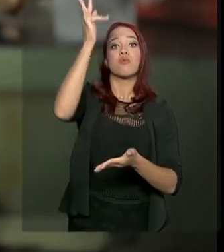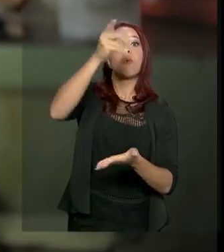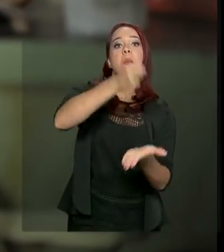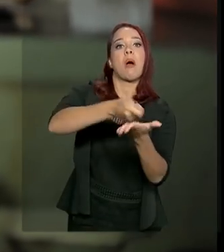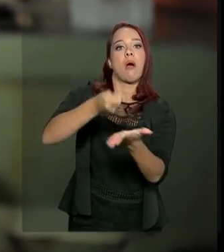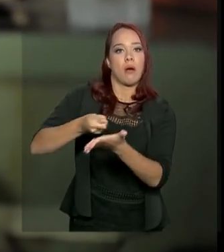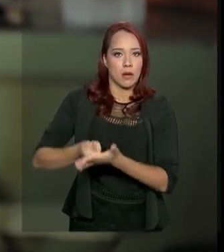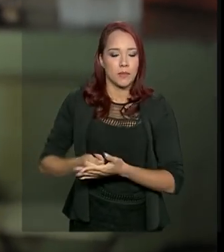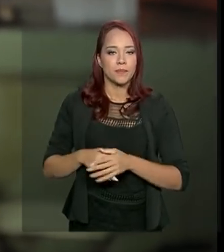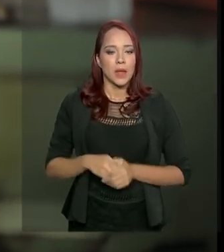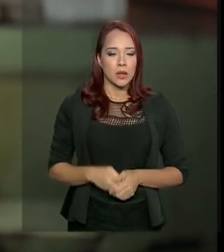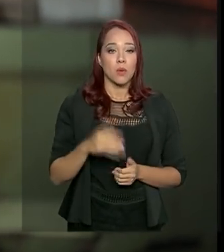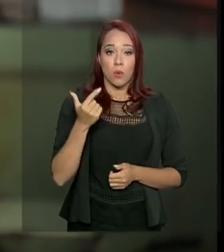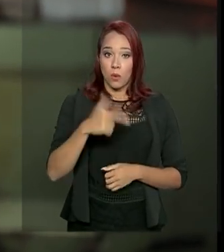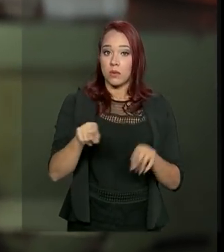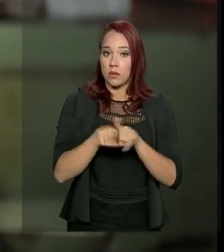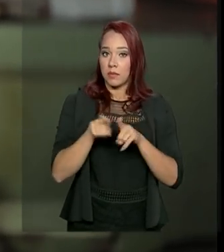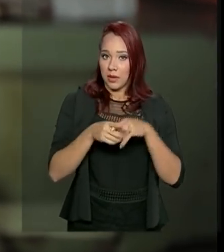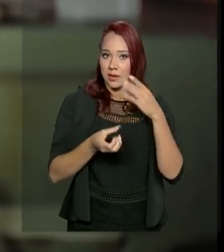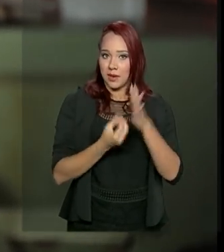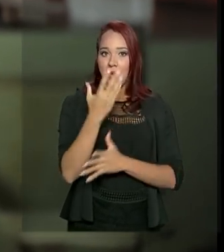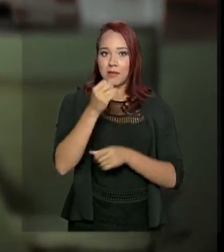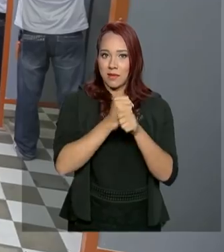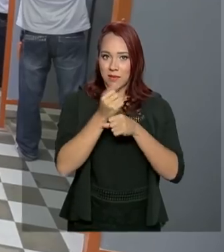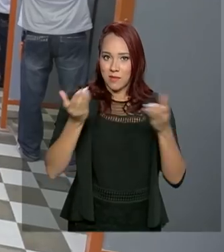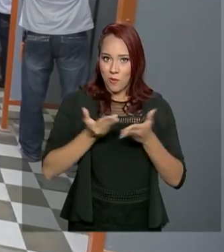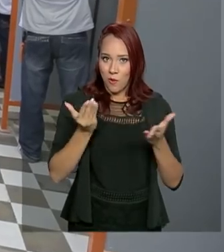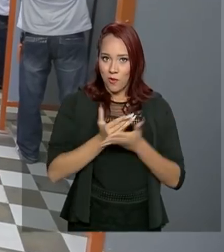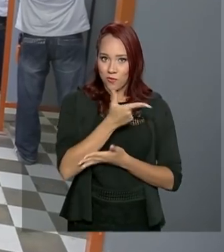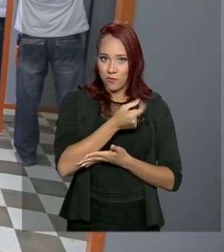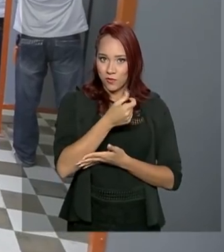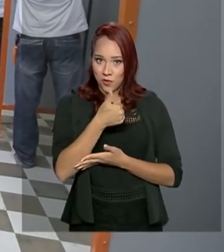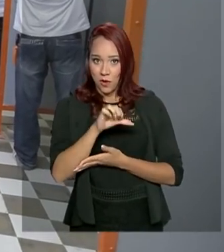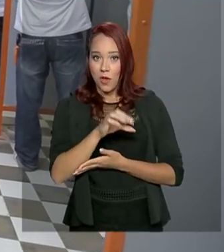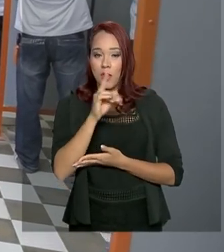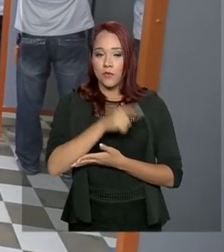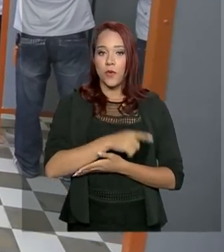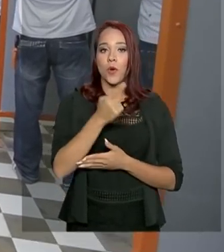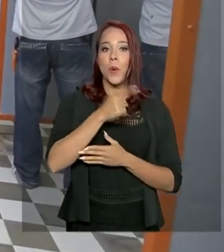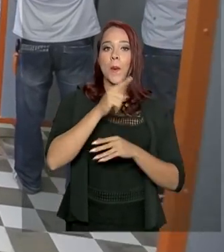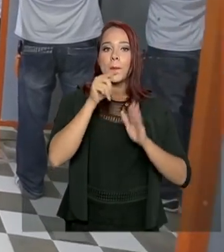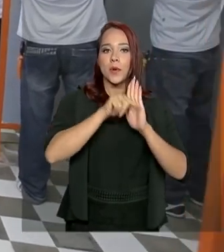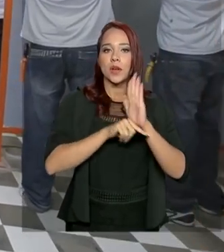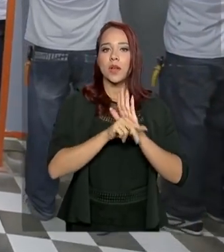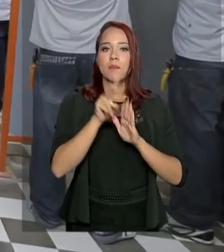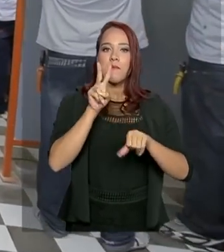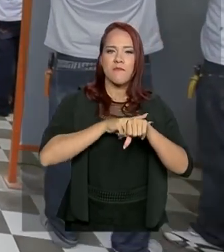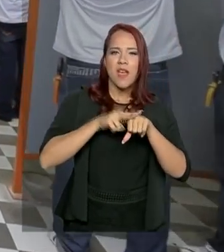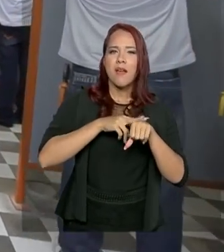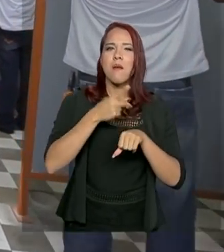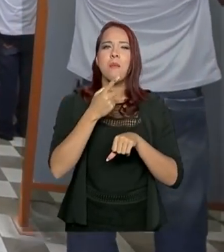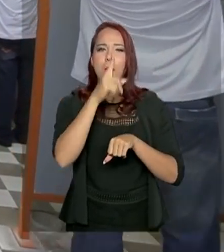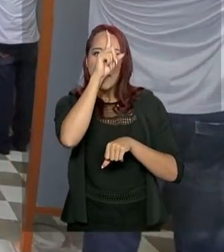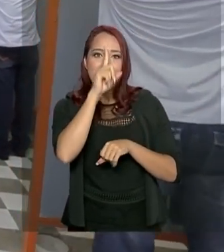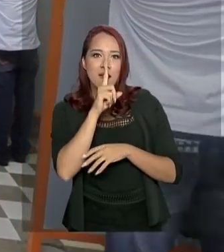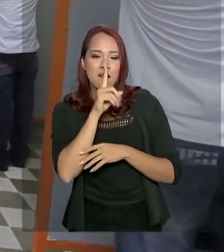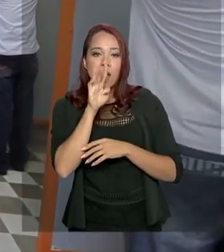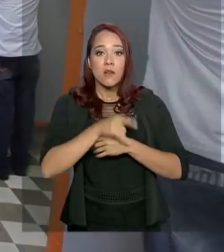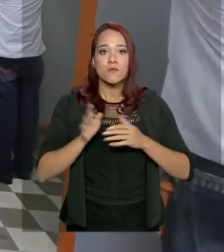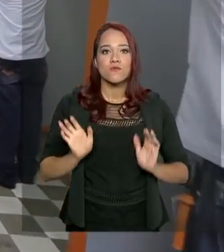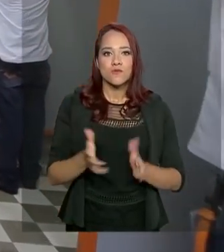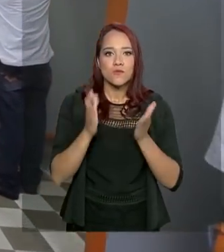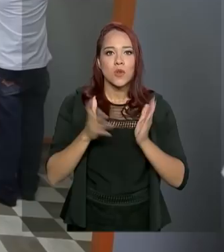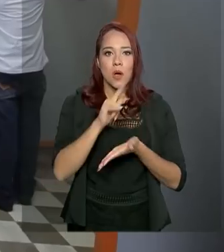frente. Outra medida criada neste ano pelo governo foi o programa Verde e Amarelo. O objetivo foi estimular a